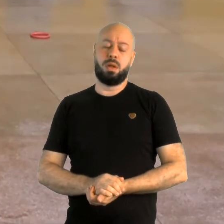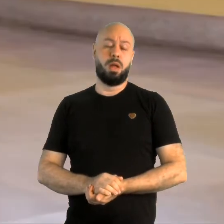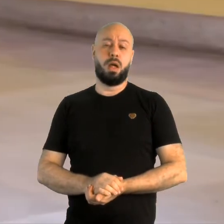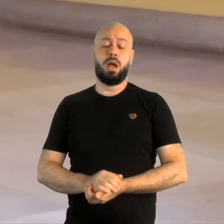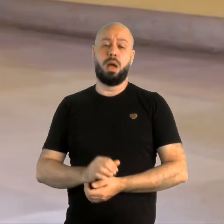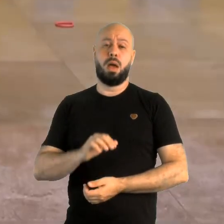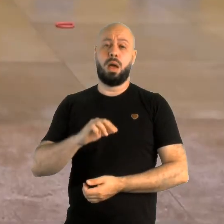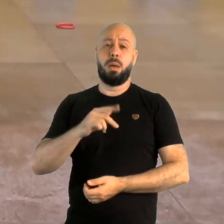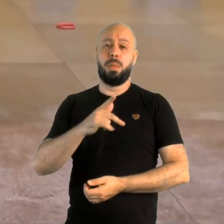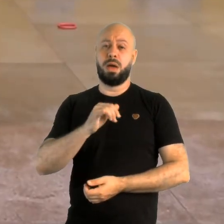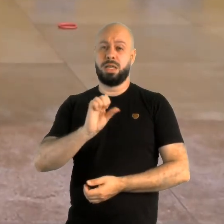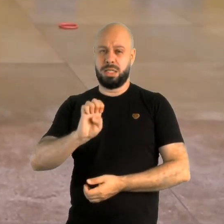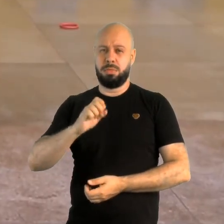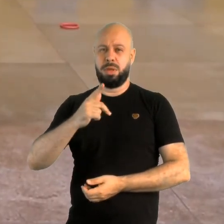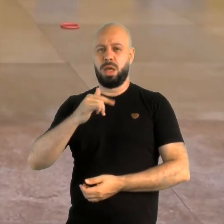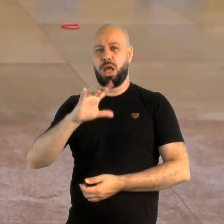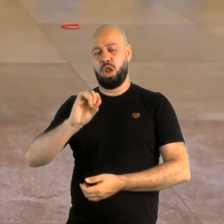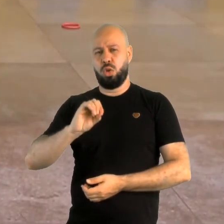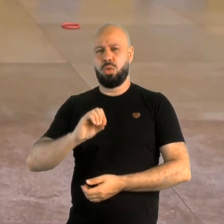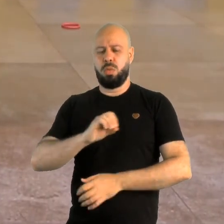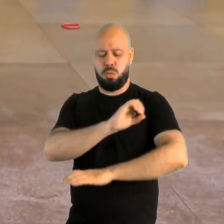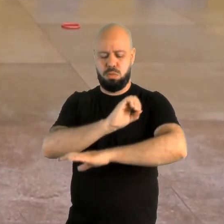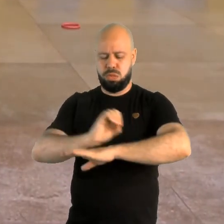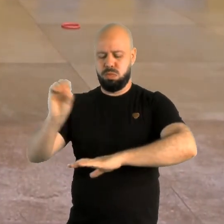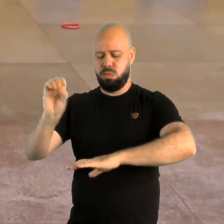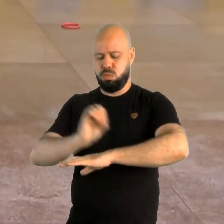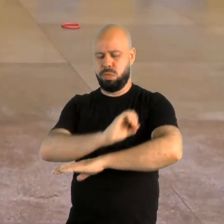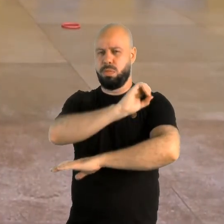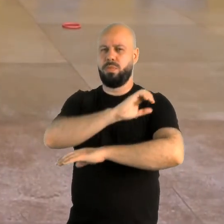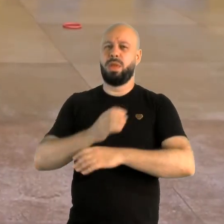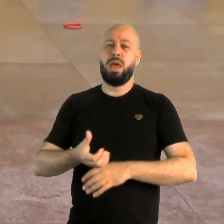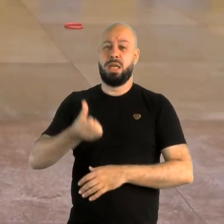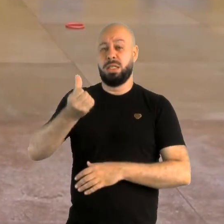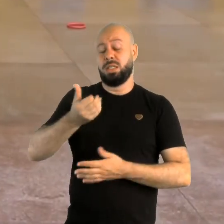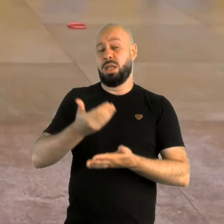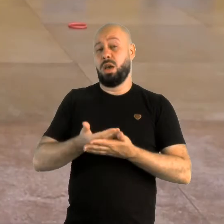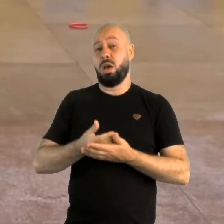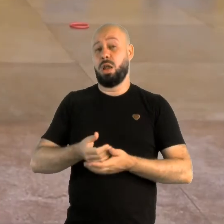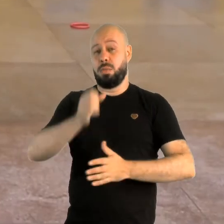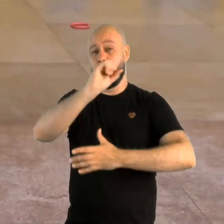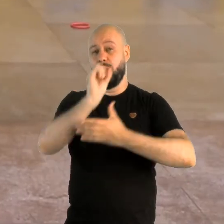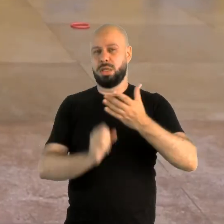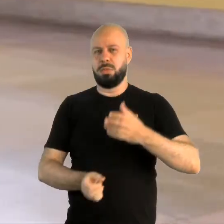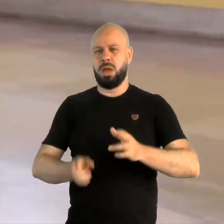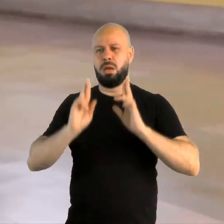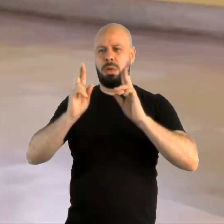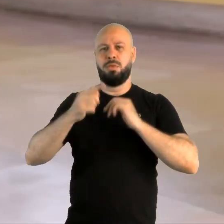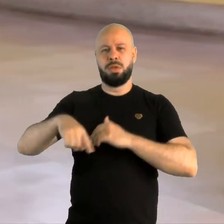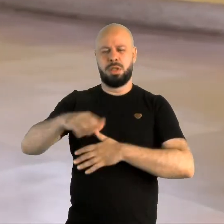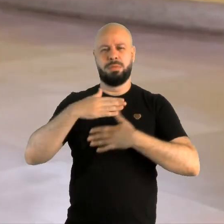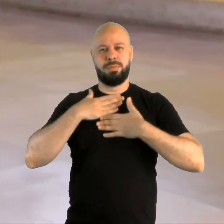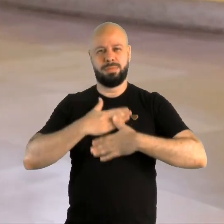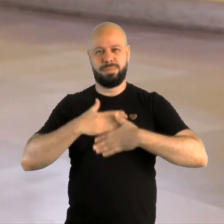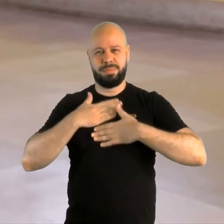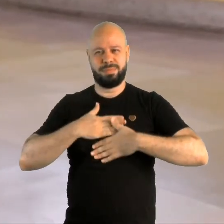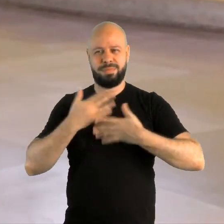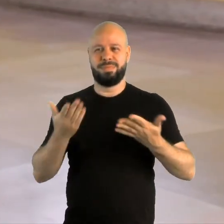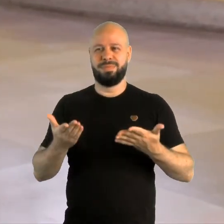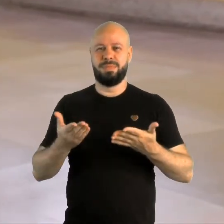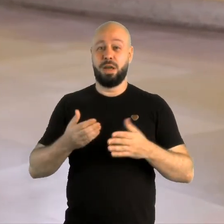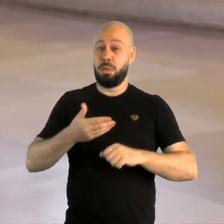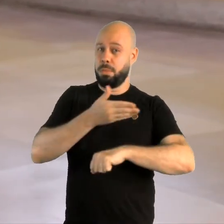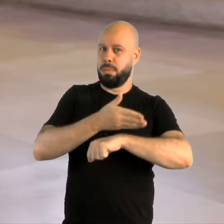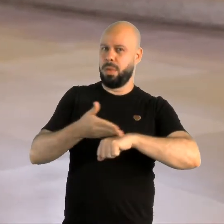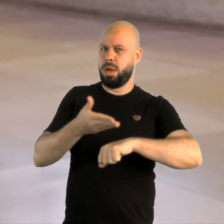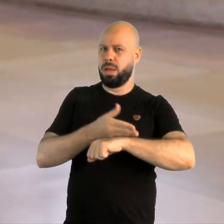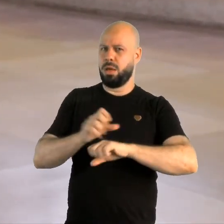picado. E com isso, finalizamos a nossa sexta aula de basquete. Espero que vocês tenham gostado. Pratique